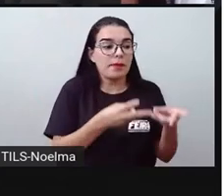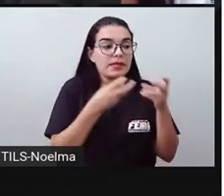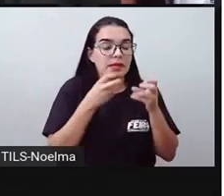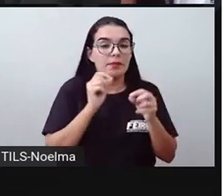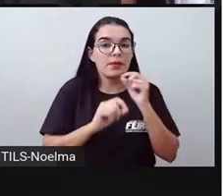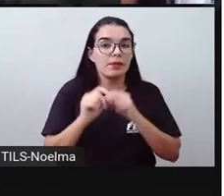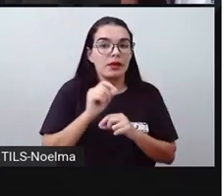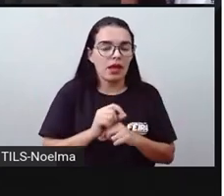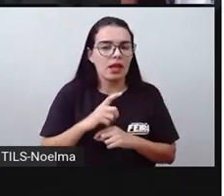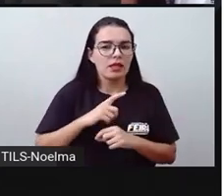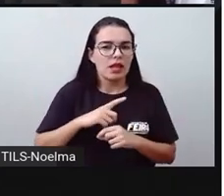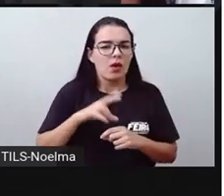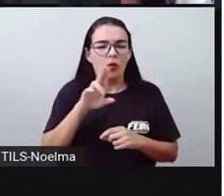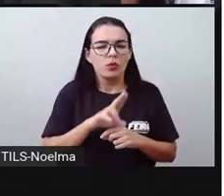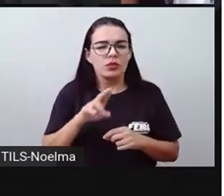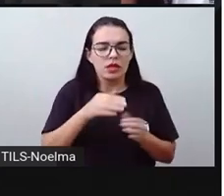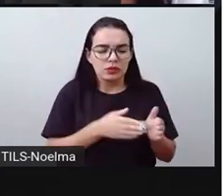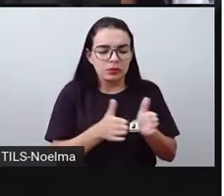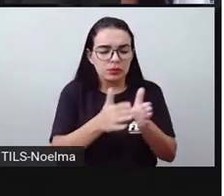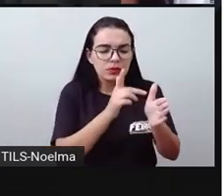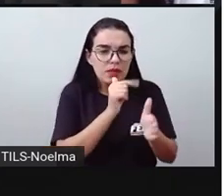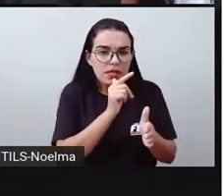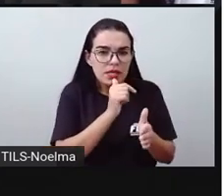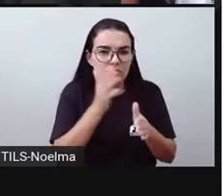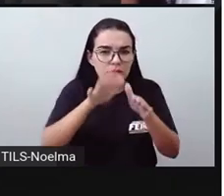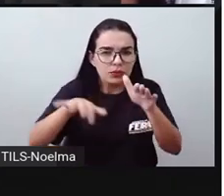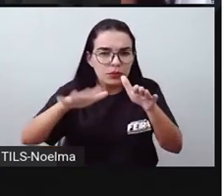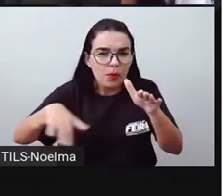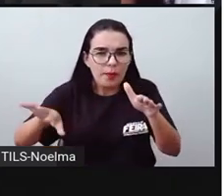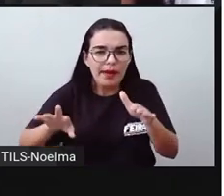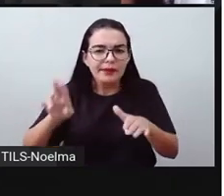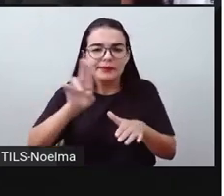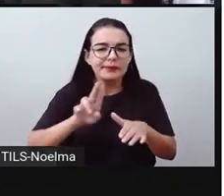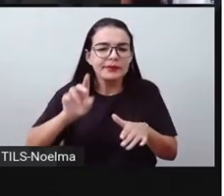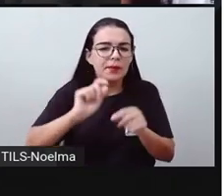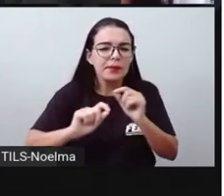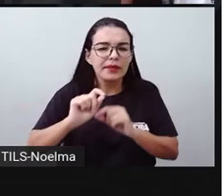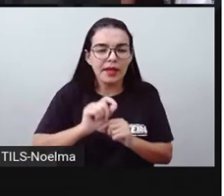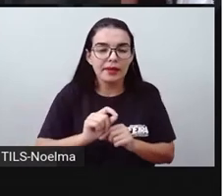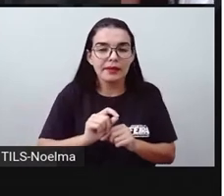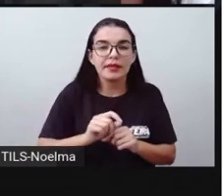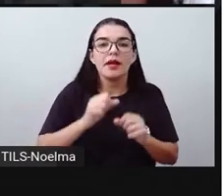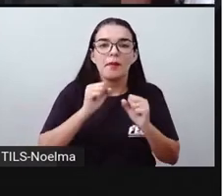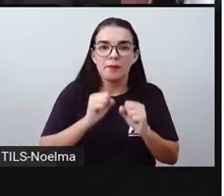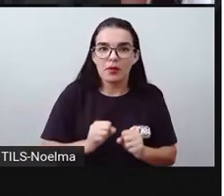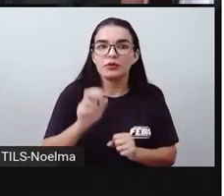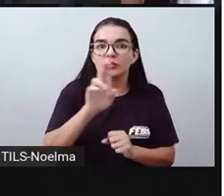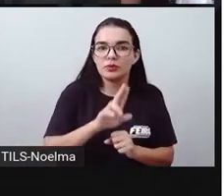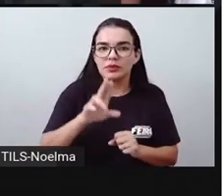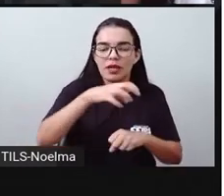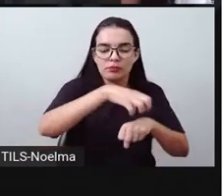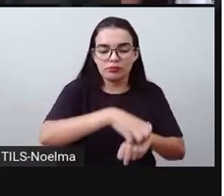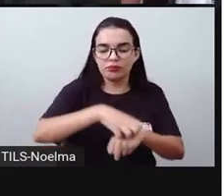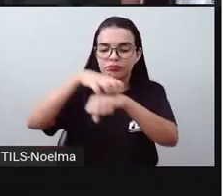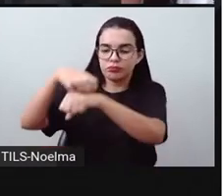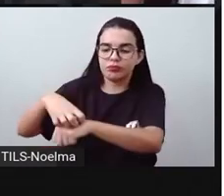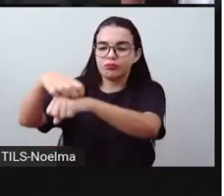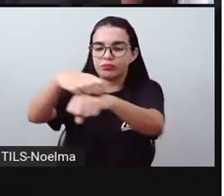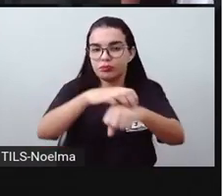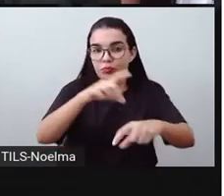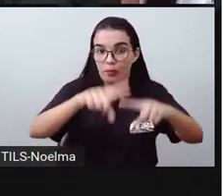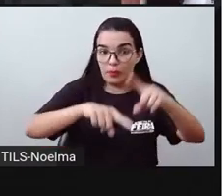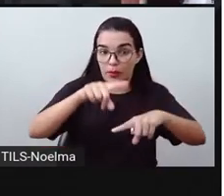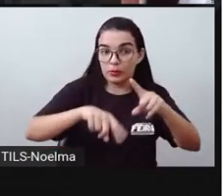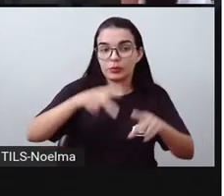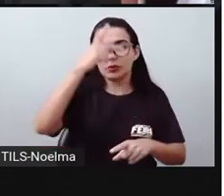utilizando os rios, lagos e mares. É utilizado para o transporte de mercadorias e de pessoas. E